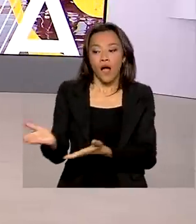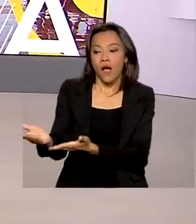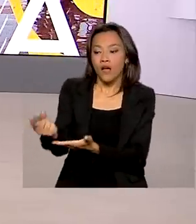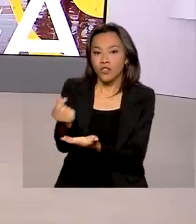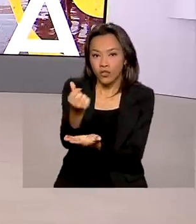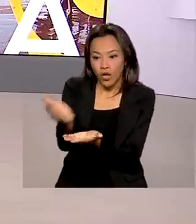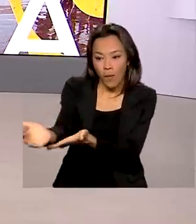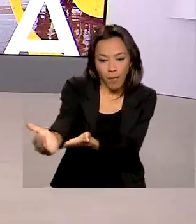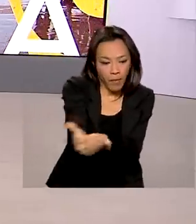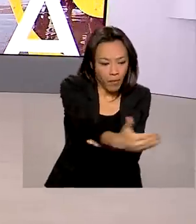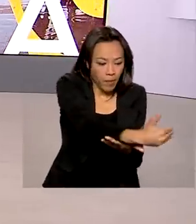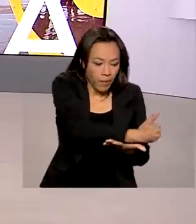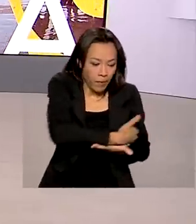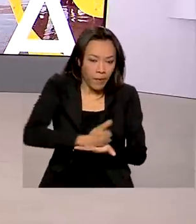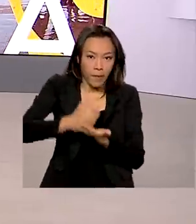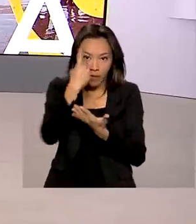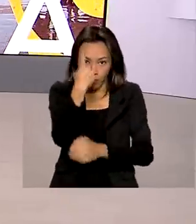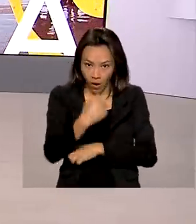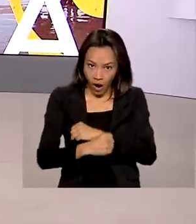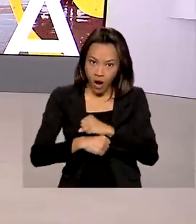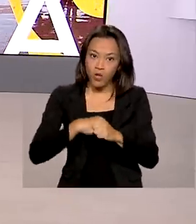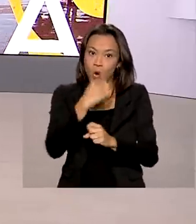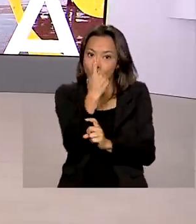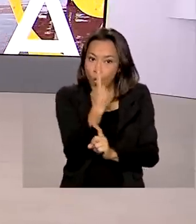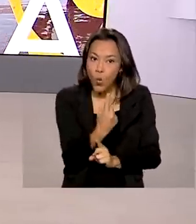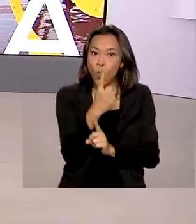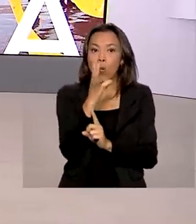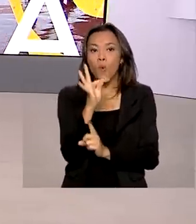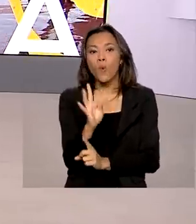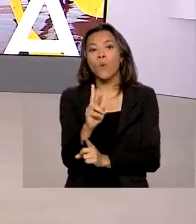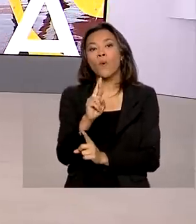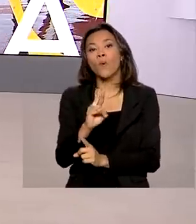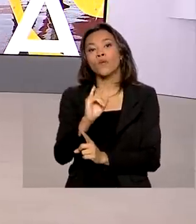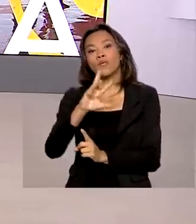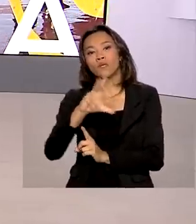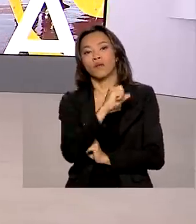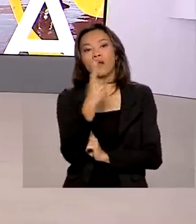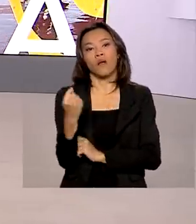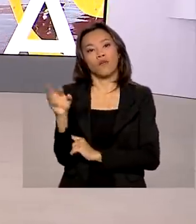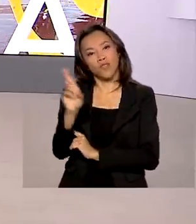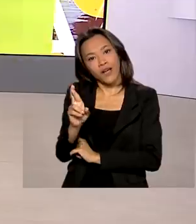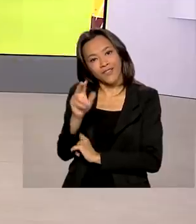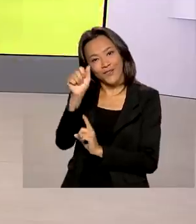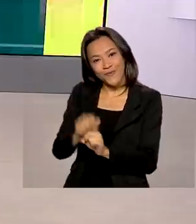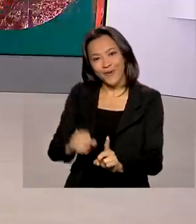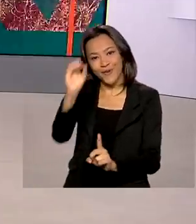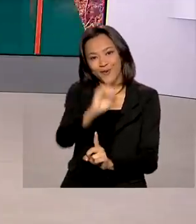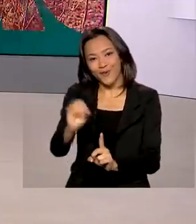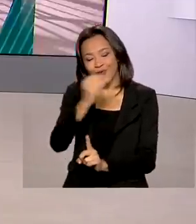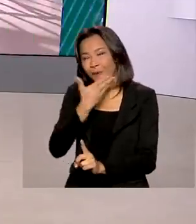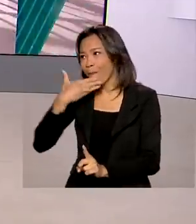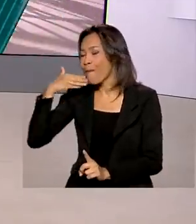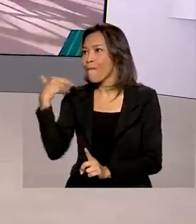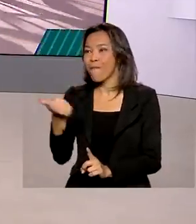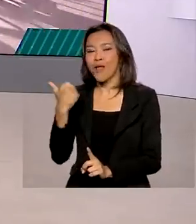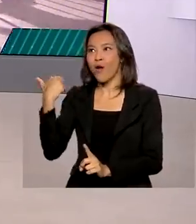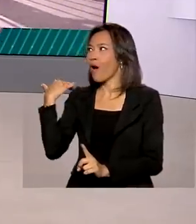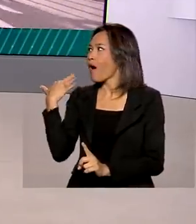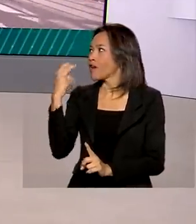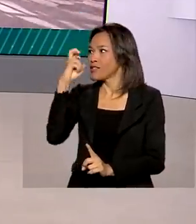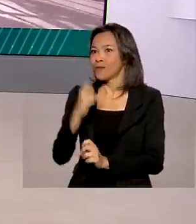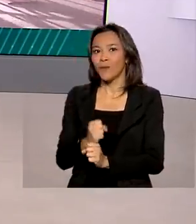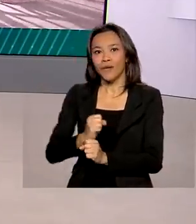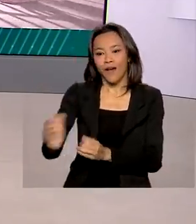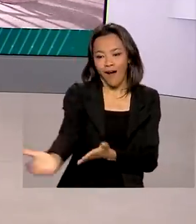acumulado do ano ultrapassa um trilhão e meio de reais. E em outubro, foi a melhor arrecadação dos últimos cinco anos para o mês.